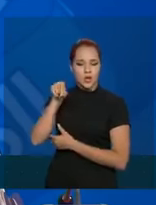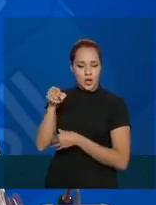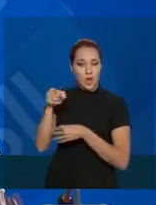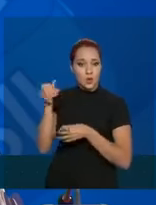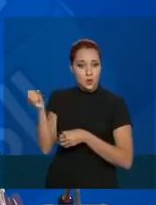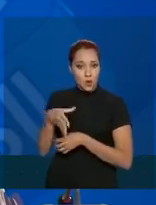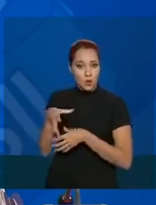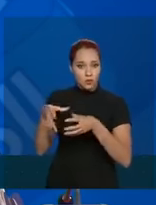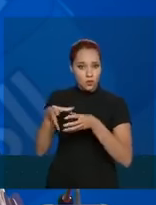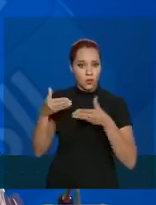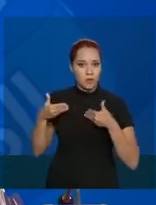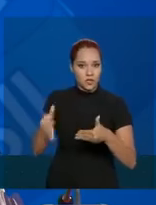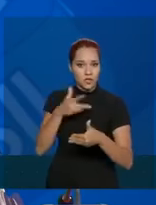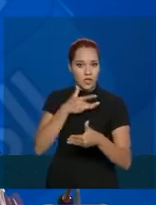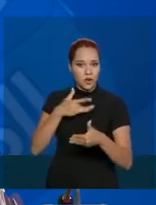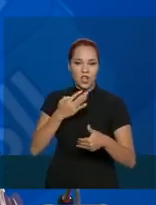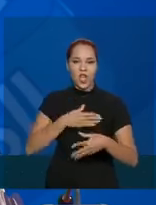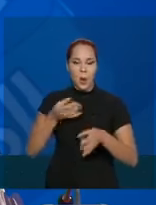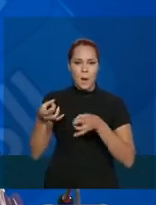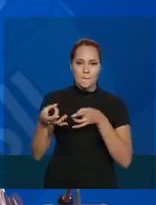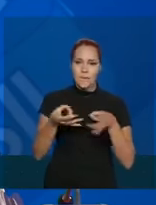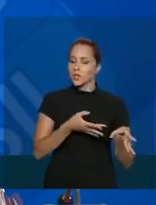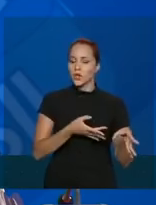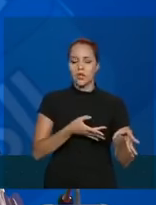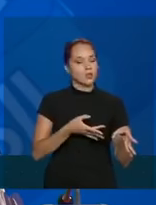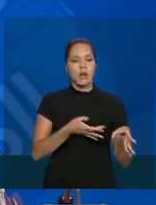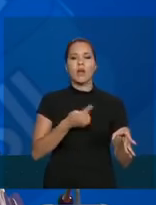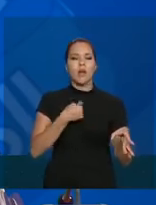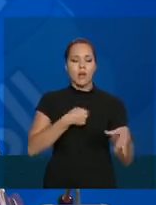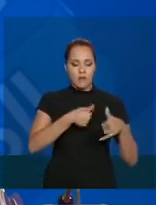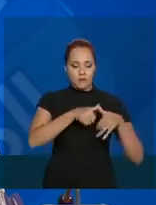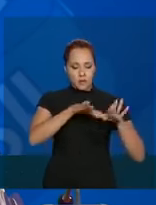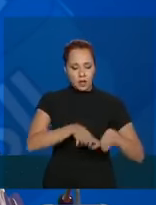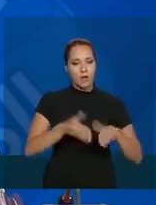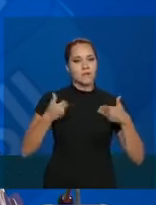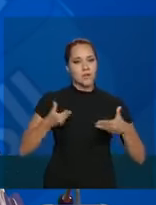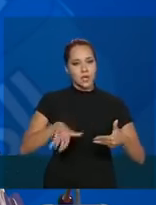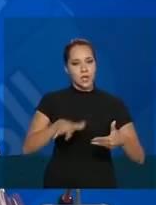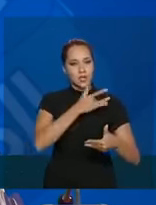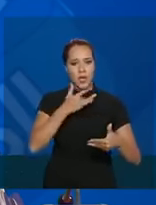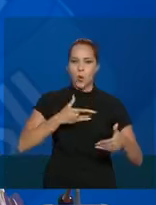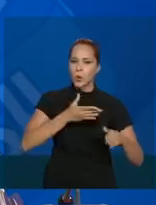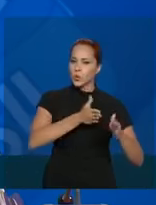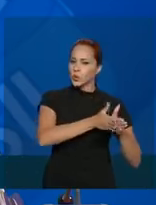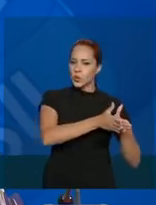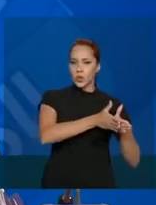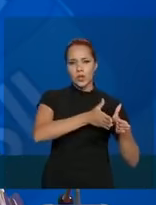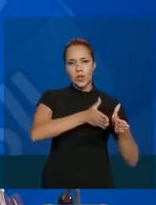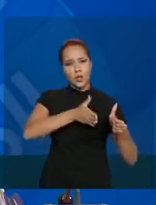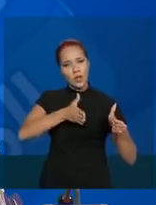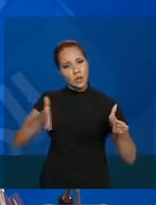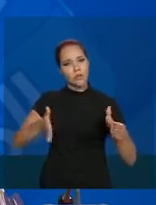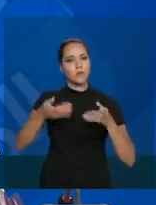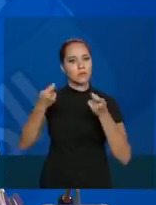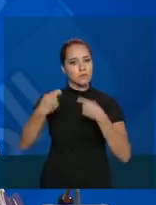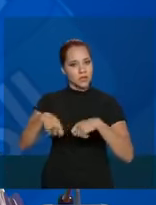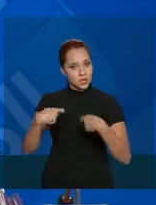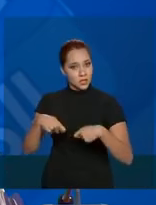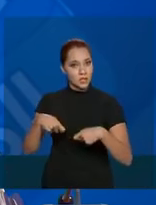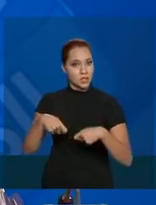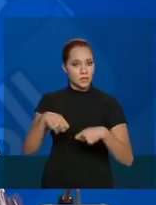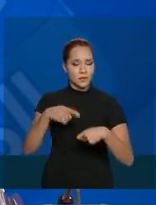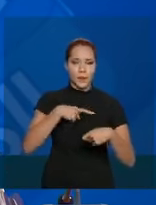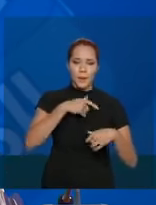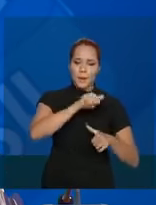Saúde, eu não vou abandonar o barco, eu vou ficar no Ministério da Saúde durante todo o tempo que for necessário para fazer a